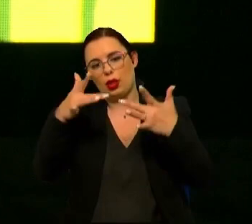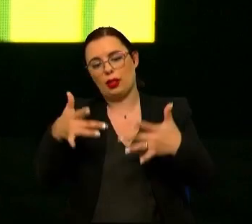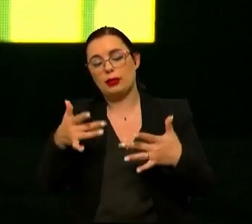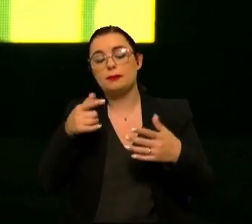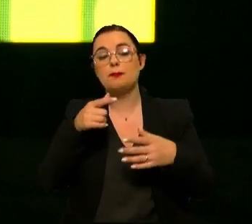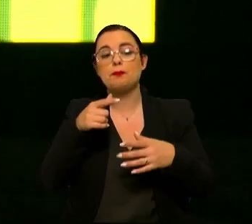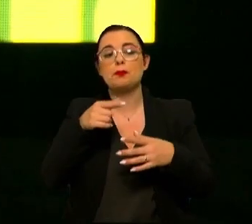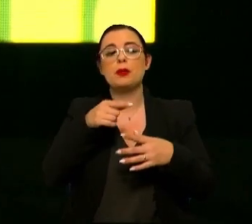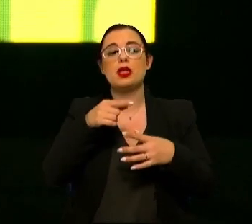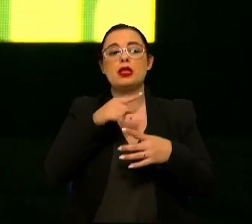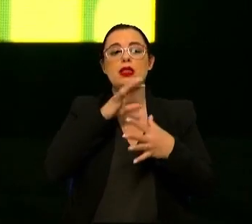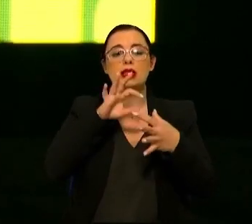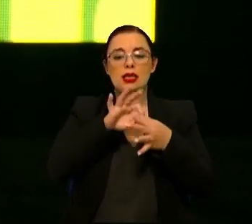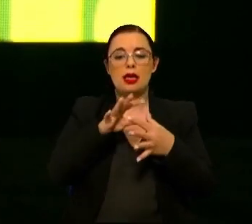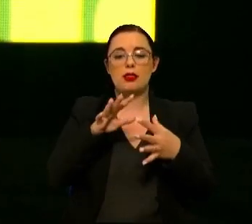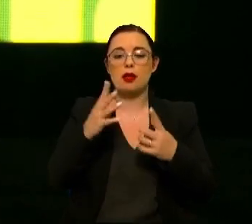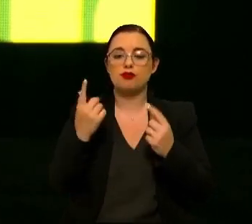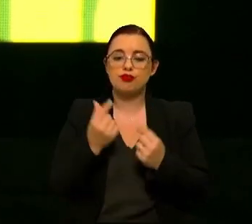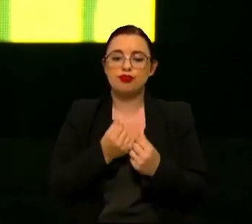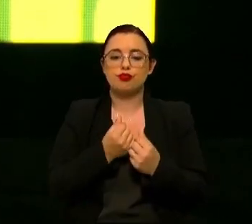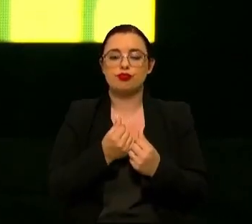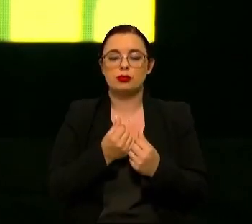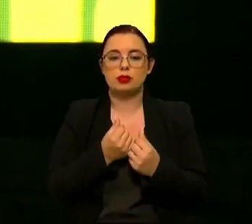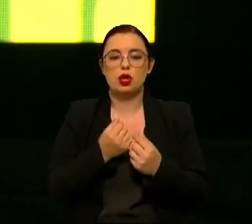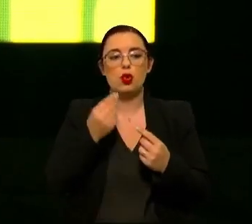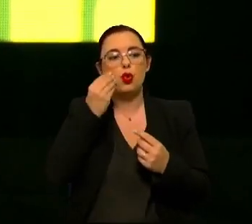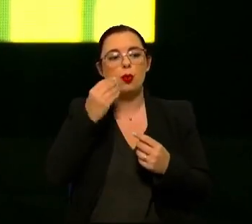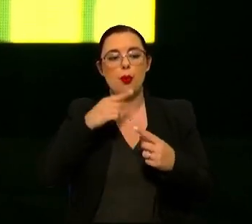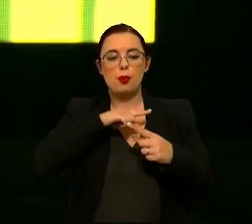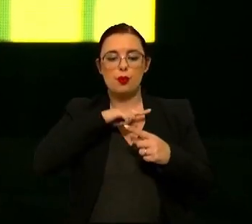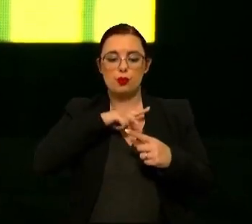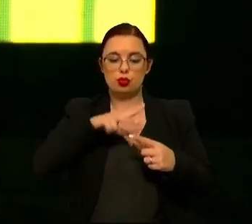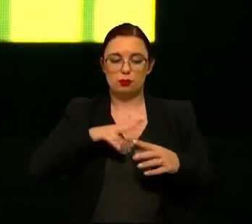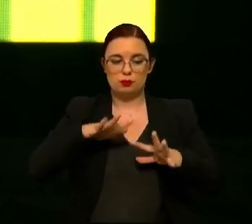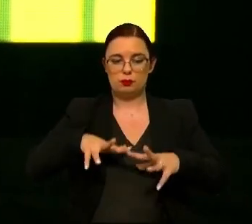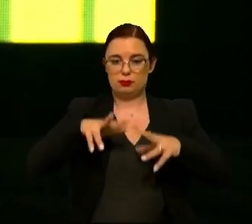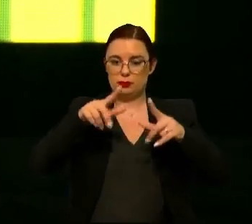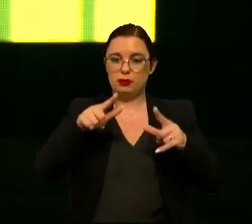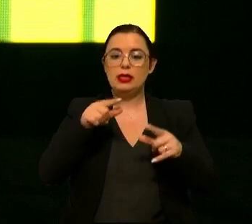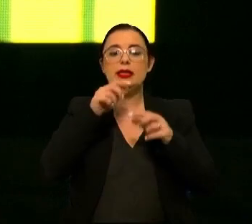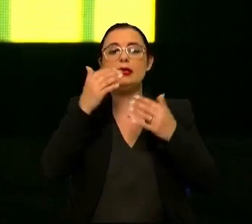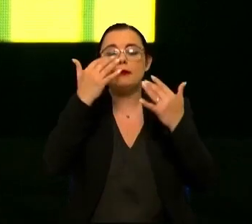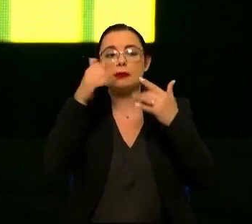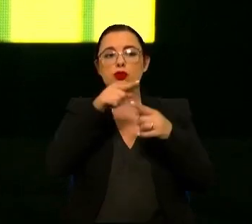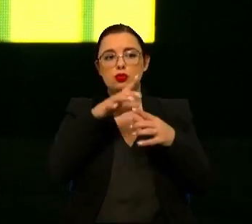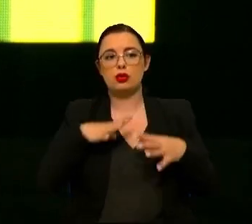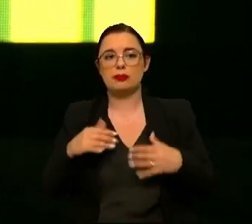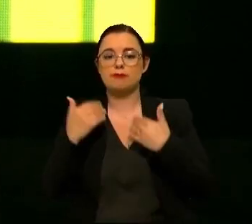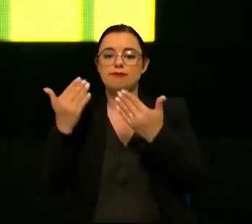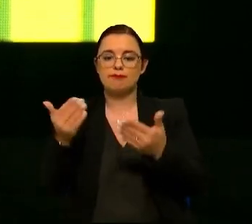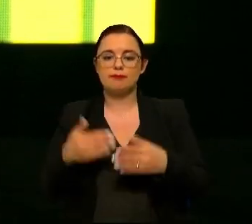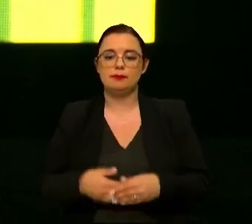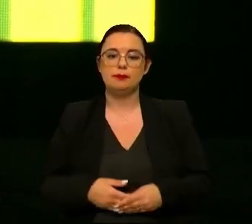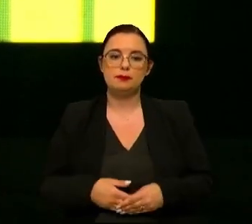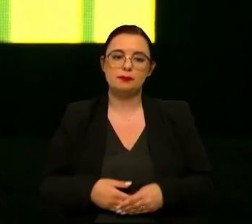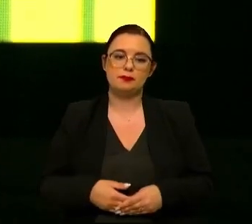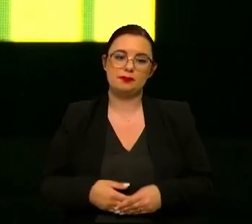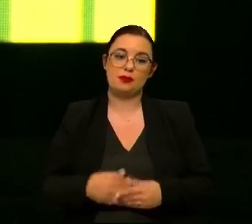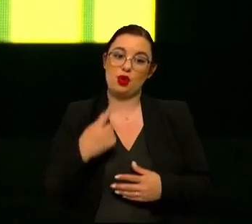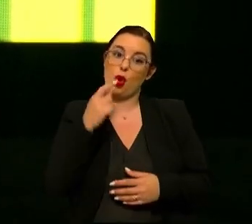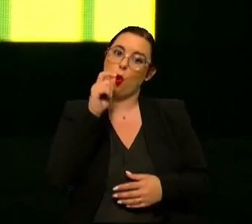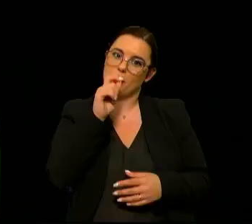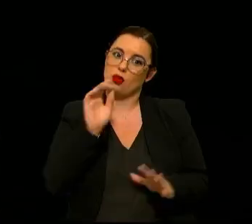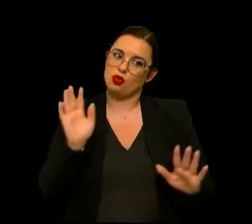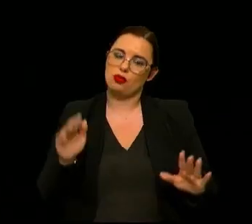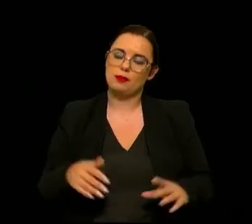sobre a adoção e como é que Portugal vai evoluir que mensagem quer passar final também pego um minuto